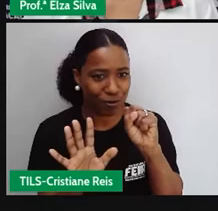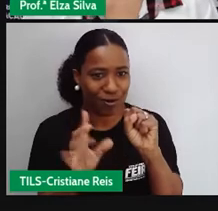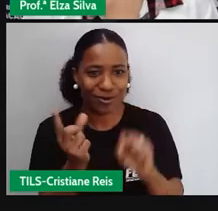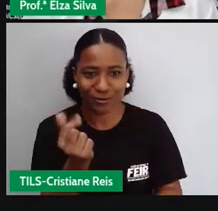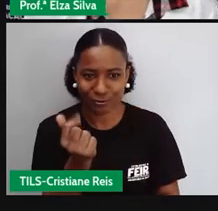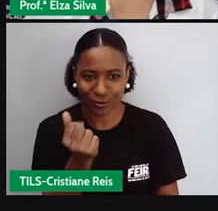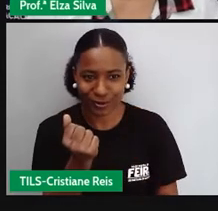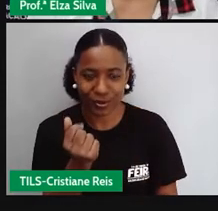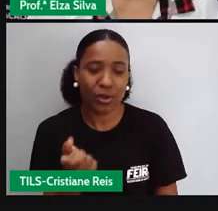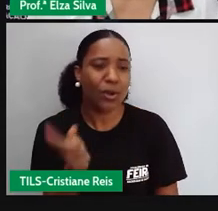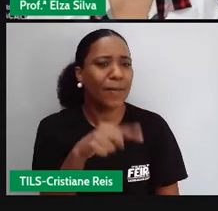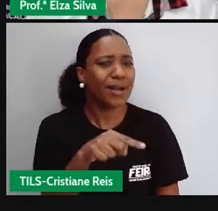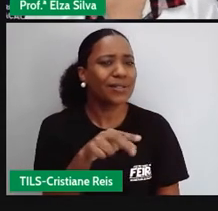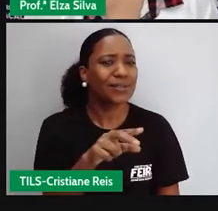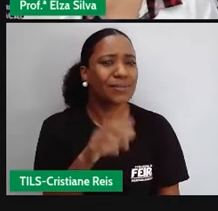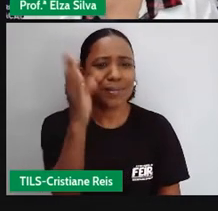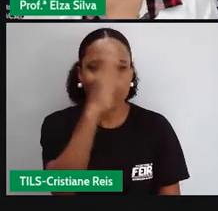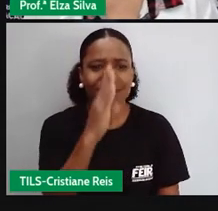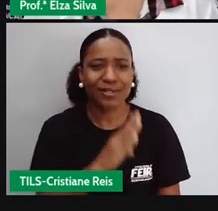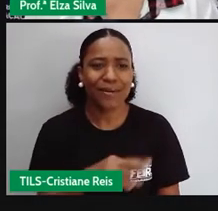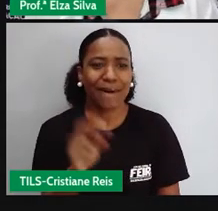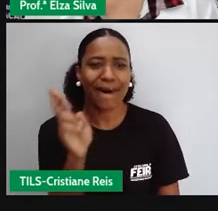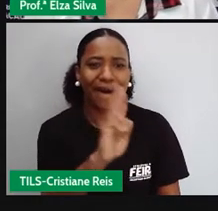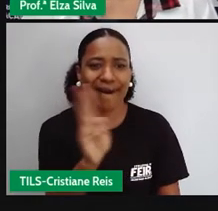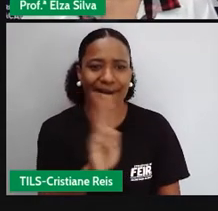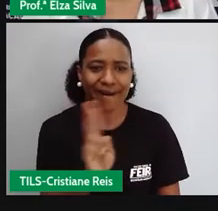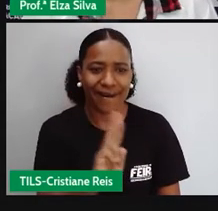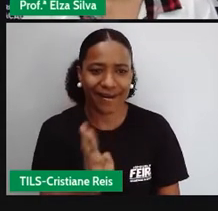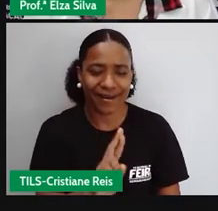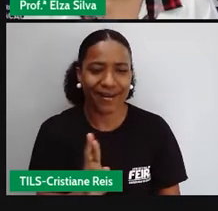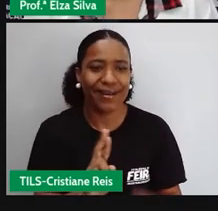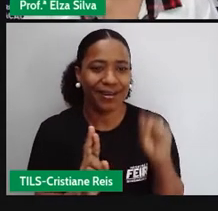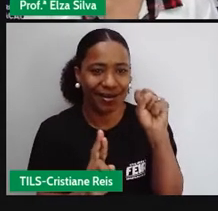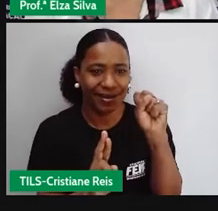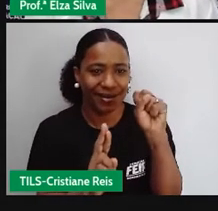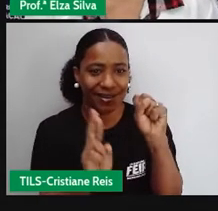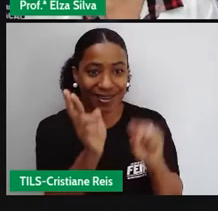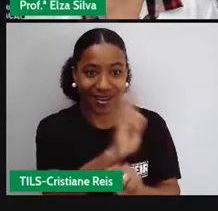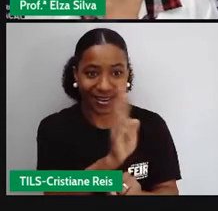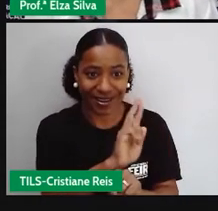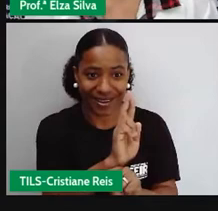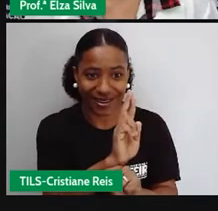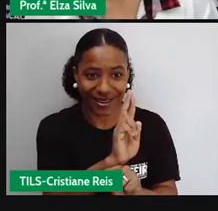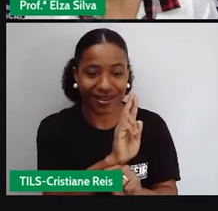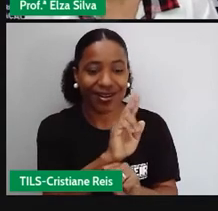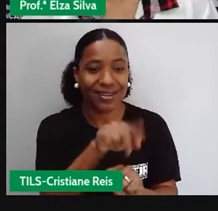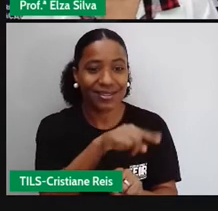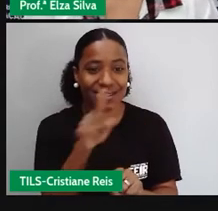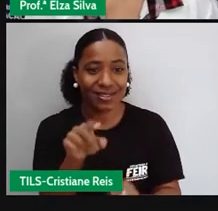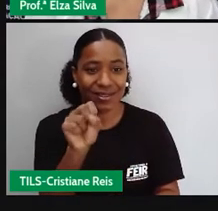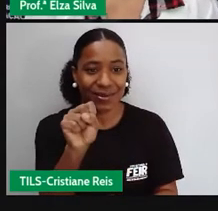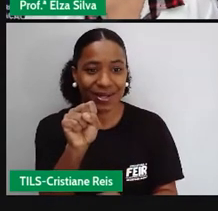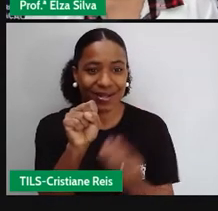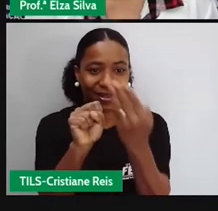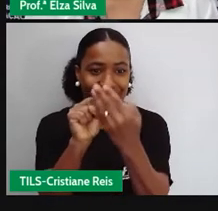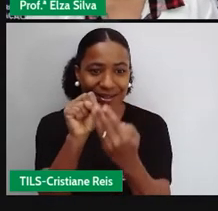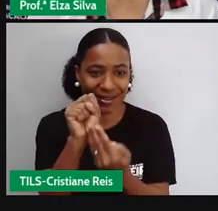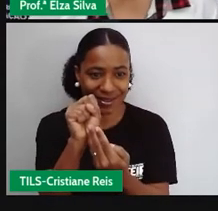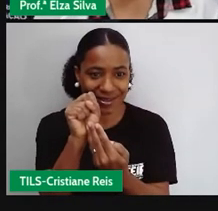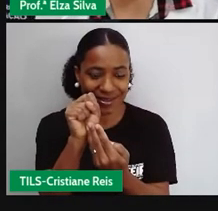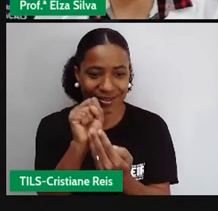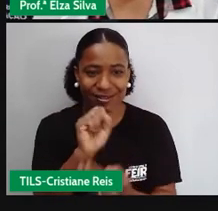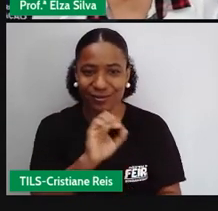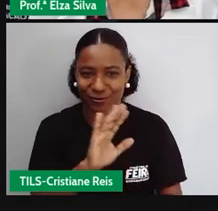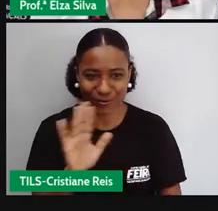Já no caso da moeda americana, é o S cifrão. Ou então, o S cifrão. Ok?